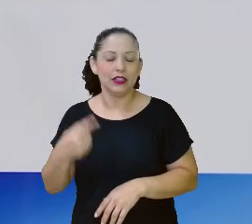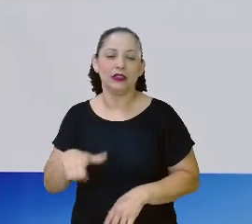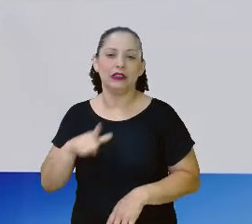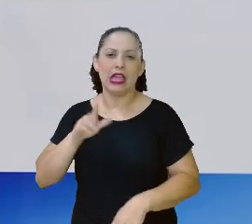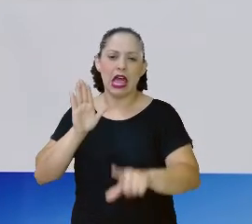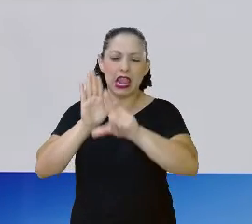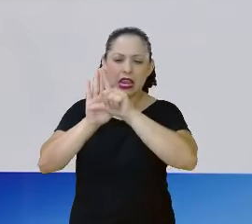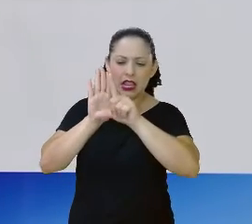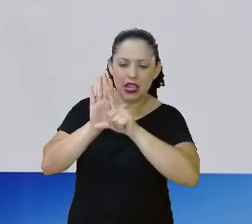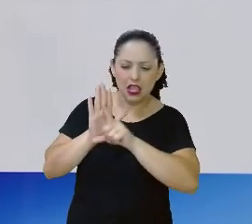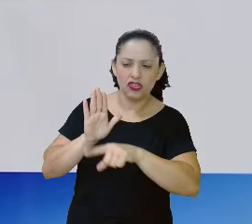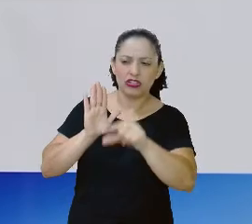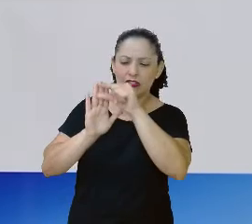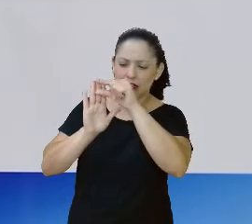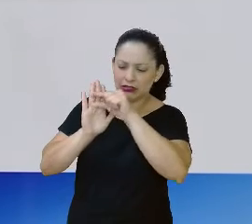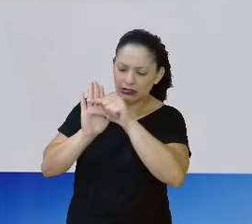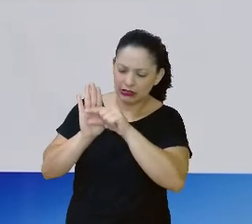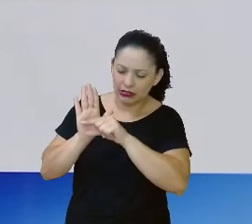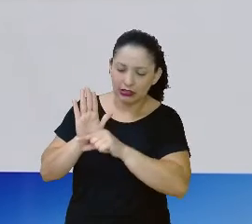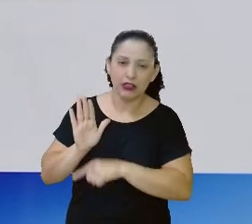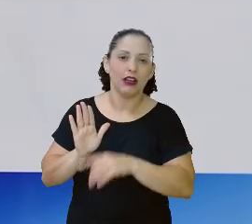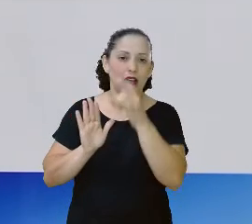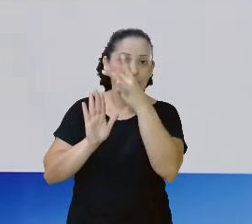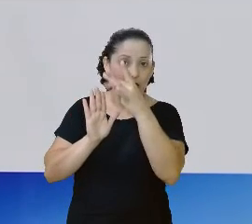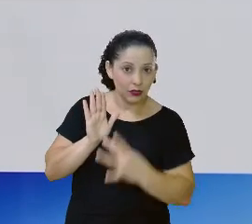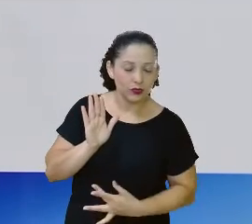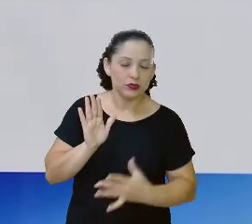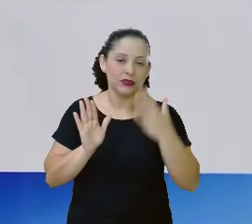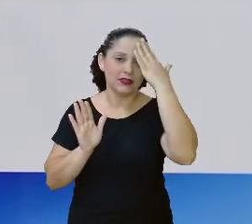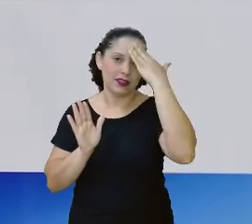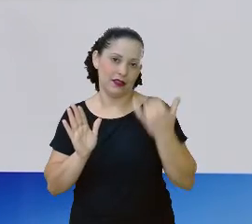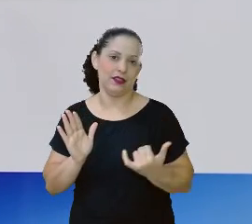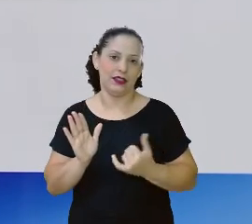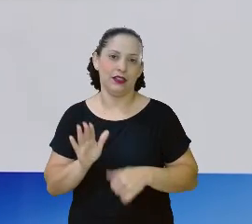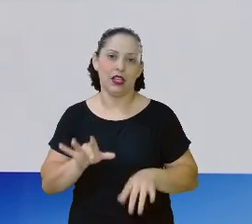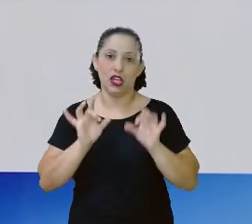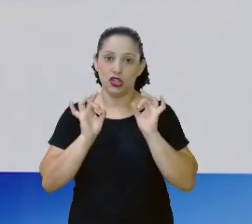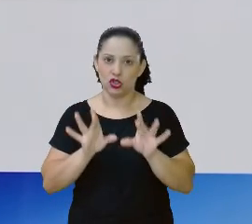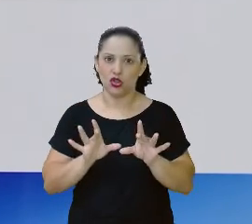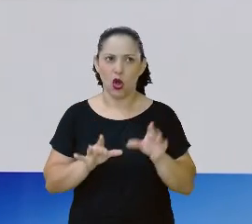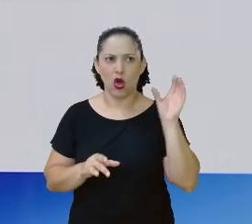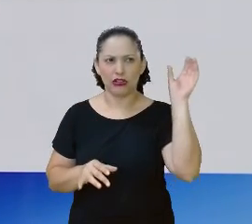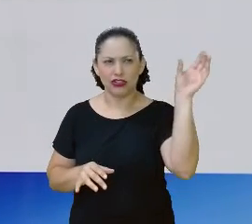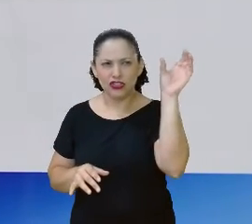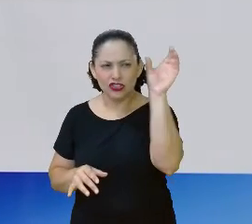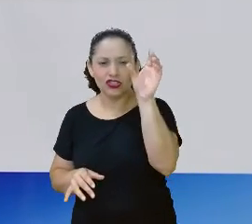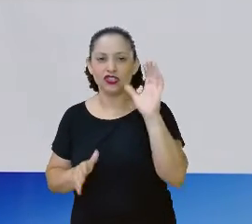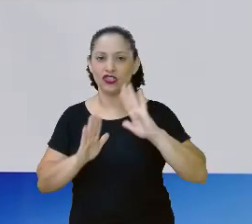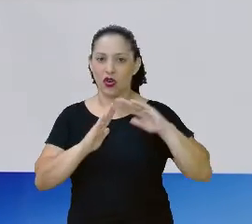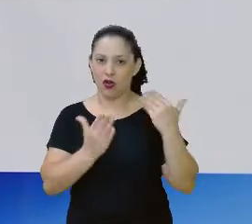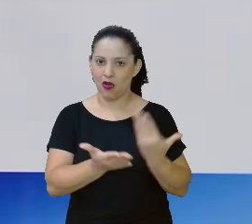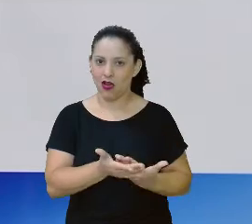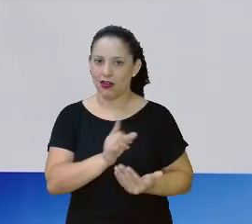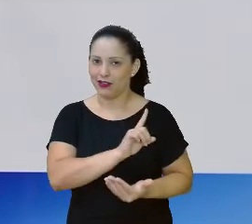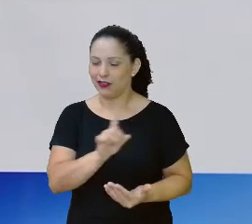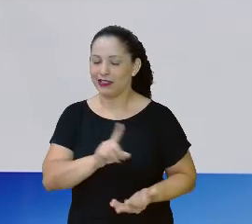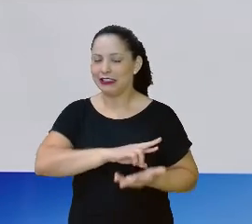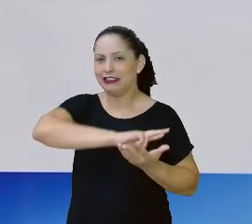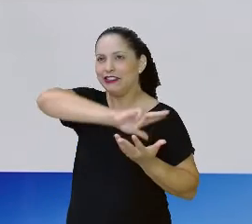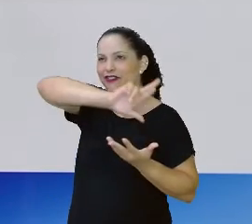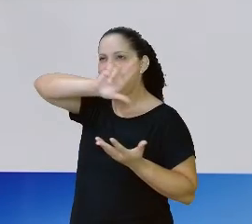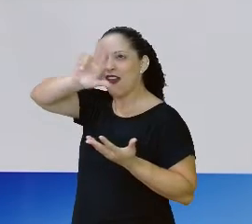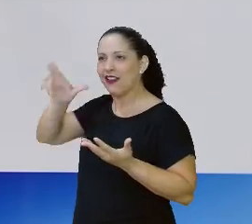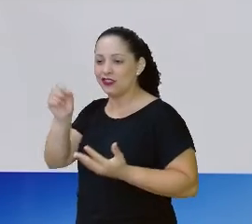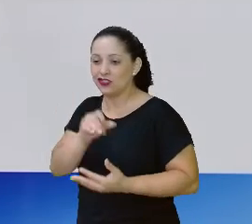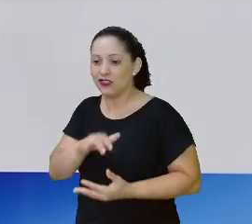interpretar. Então, não existe só aquele dicionário que a gente está acostumado na escola. Existe uma infinidade de tipos, de